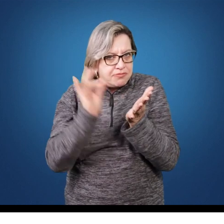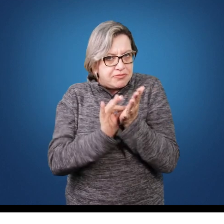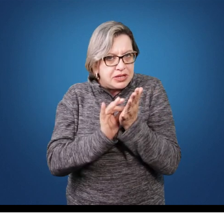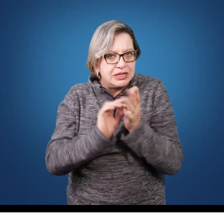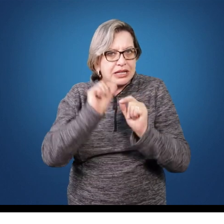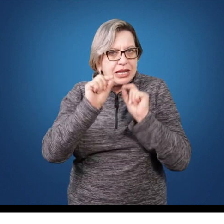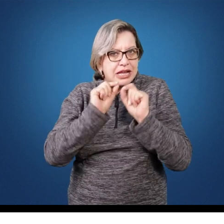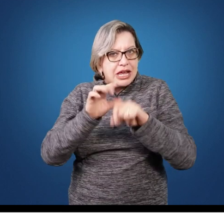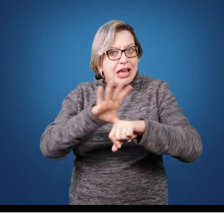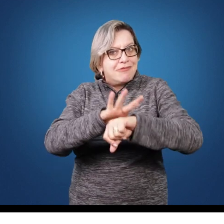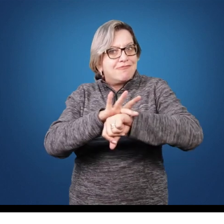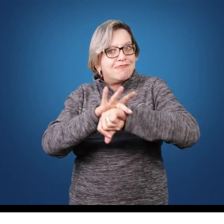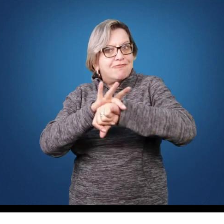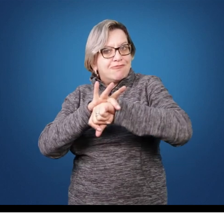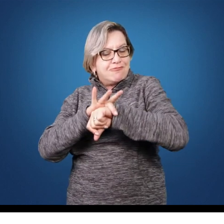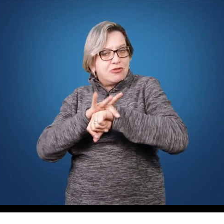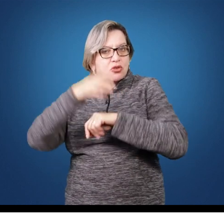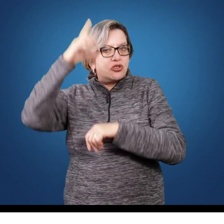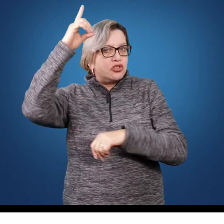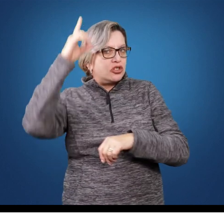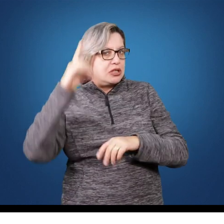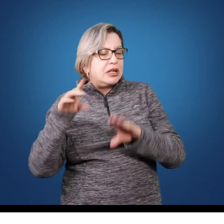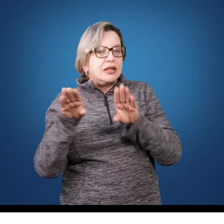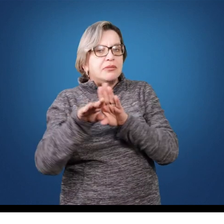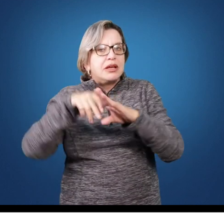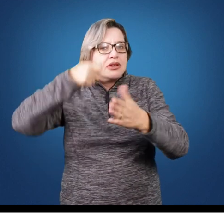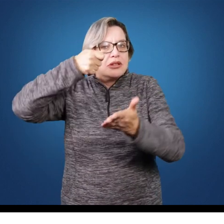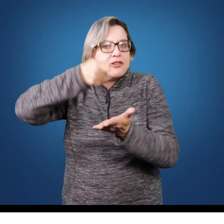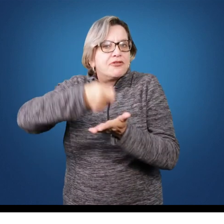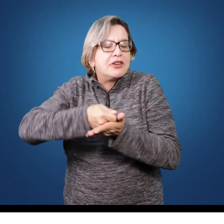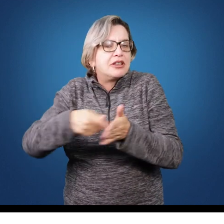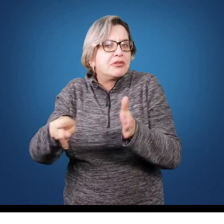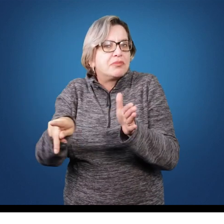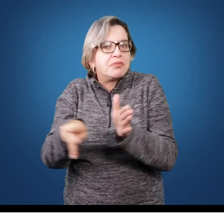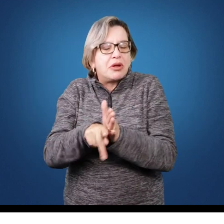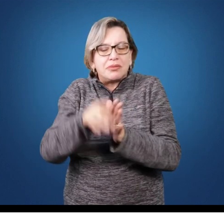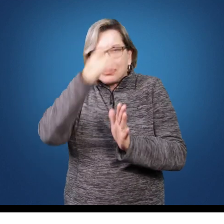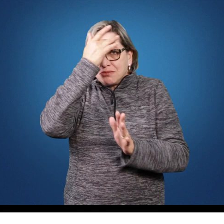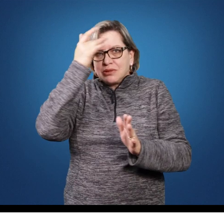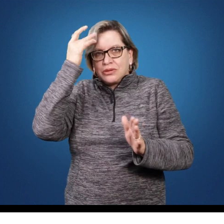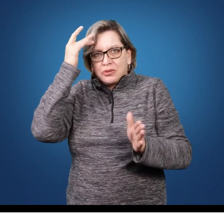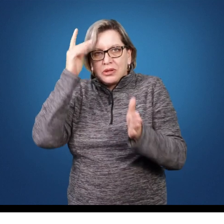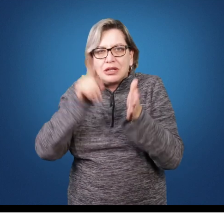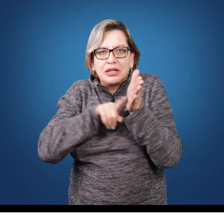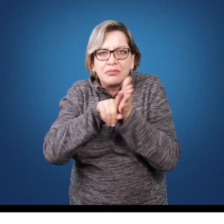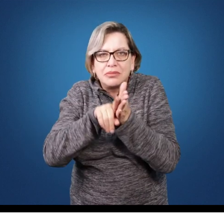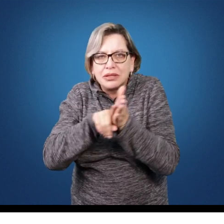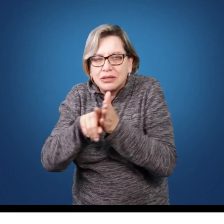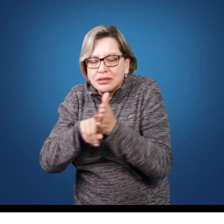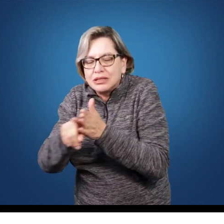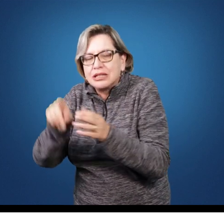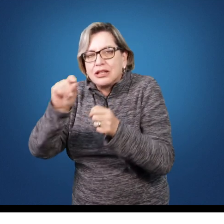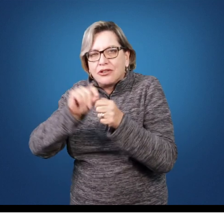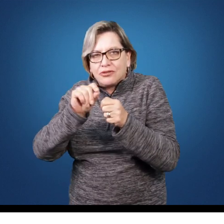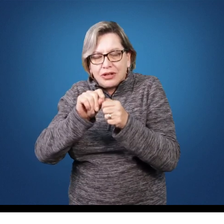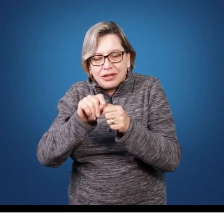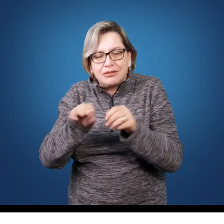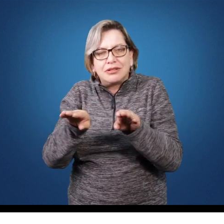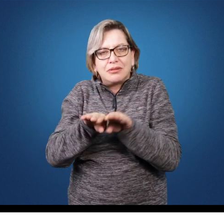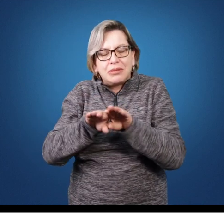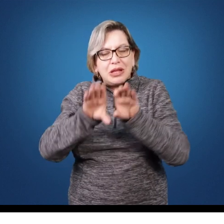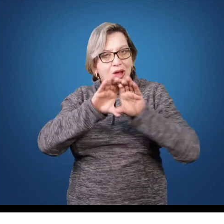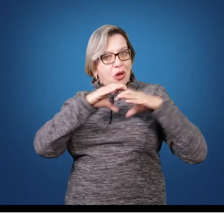assegurar os direitos e deveres que dizem respeito aos participantes da pesquisa, à comunidade científica e ao Estado.